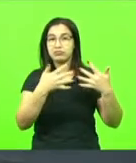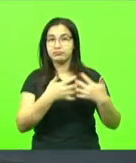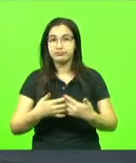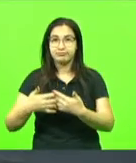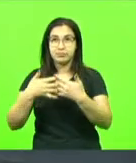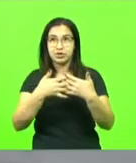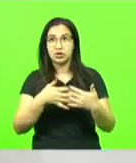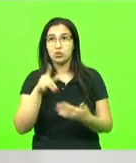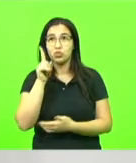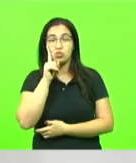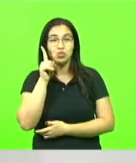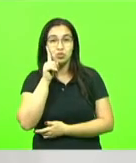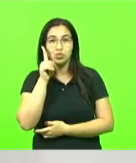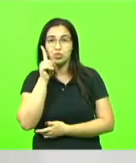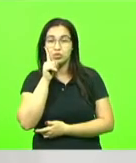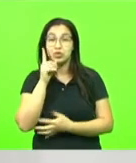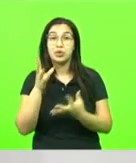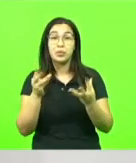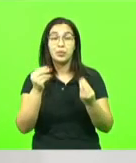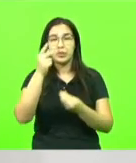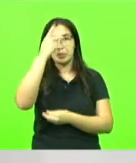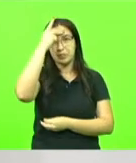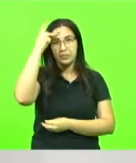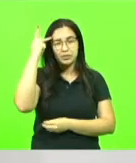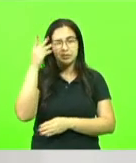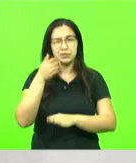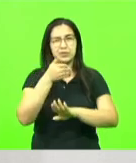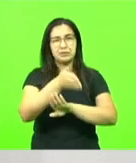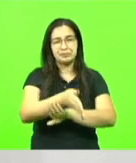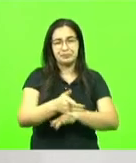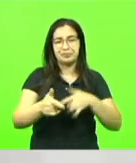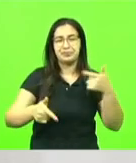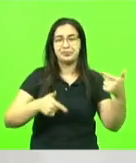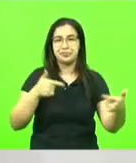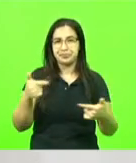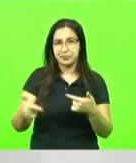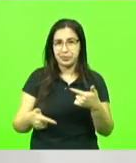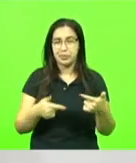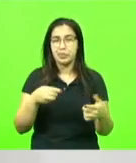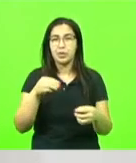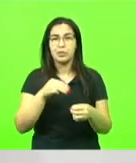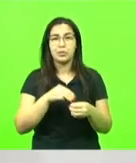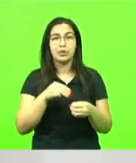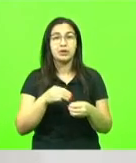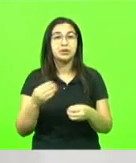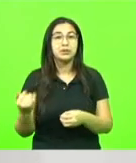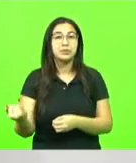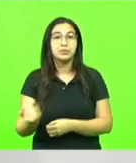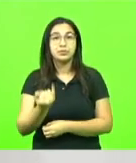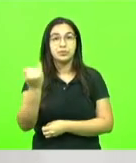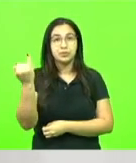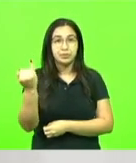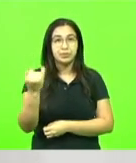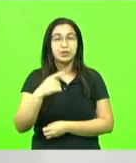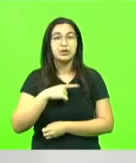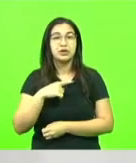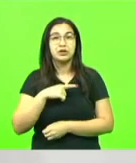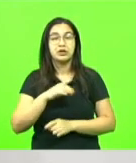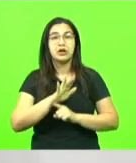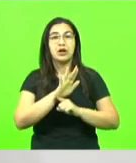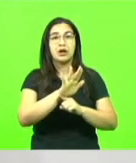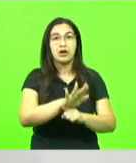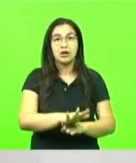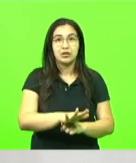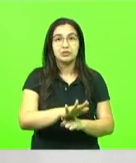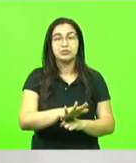onde muitas pessoas transitam para ir até seus trabalhos, onde municípios importantes que têm uma contribuição efetiva